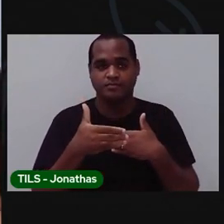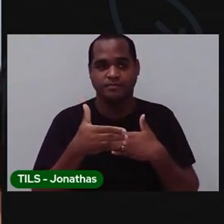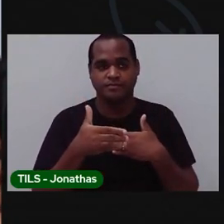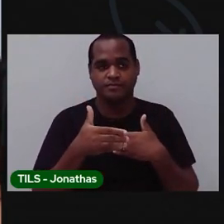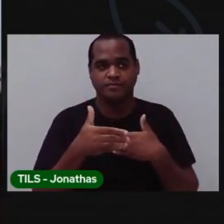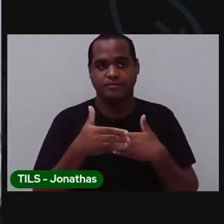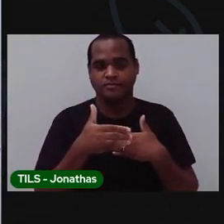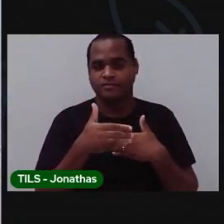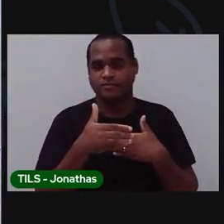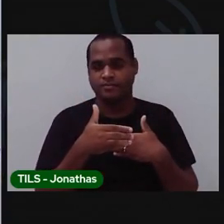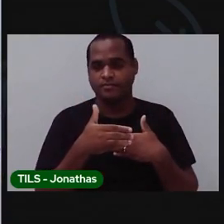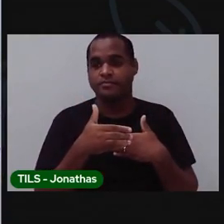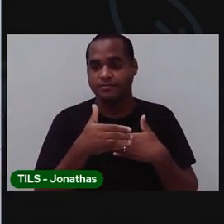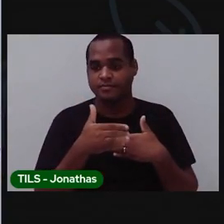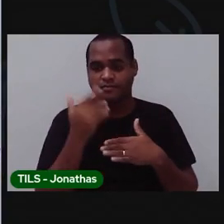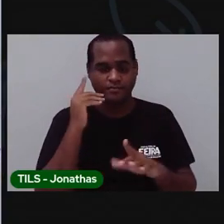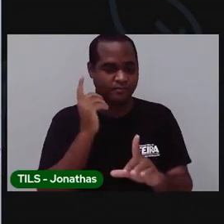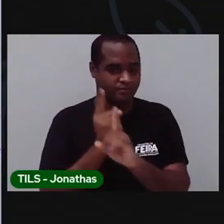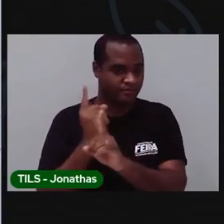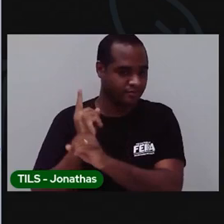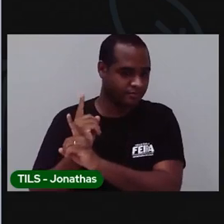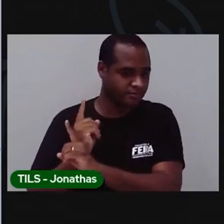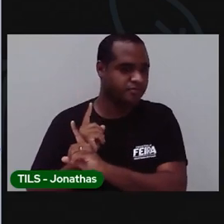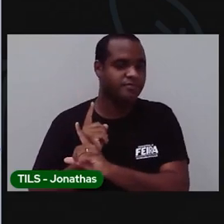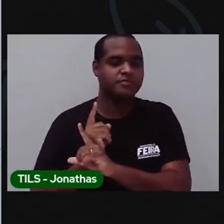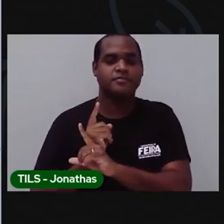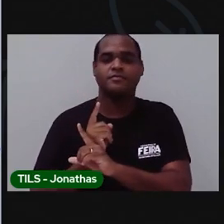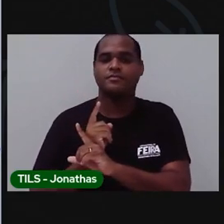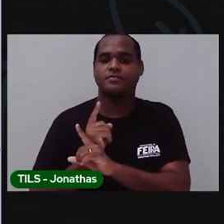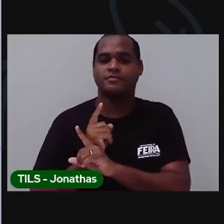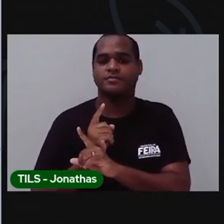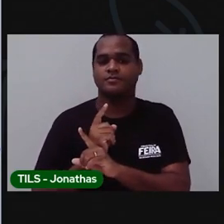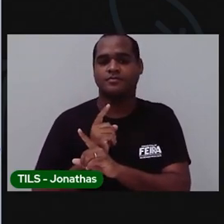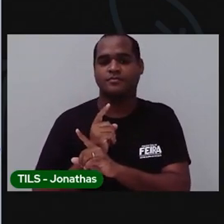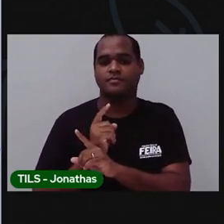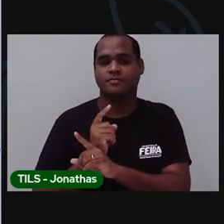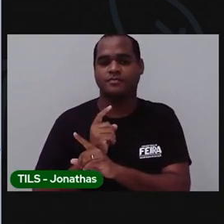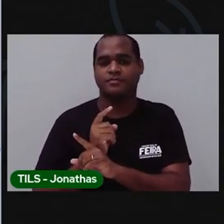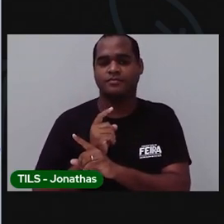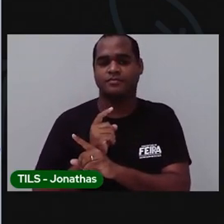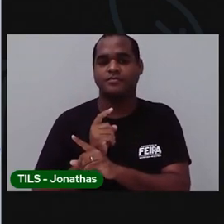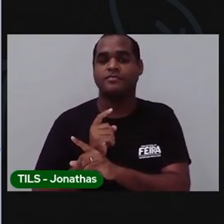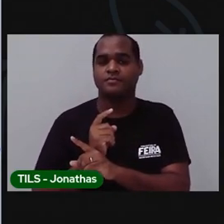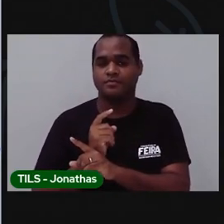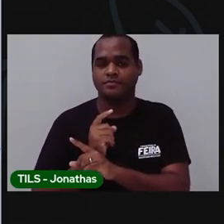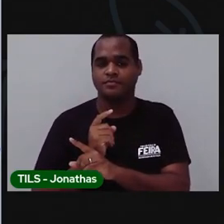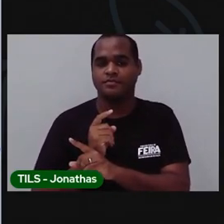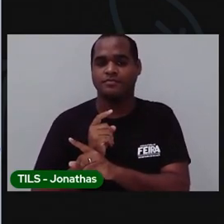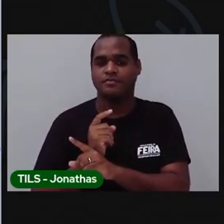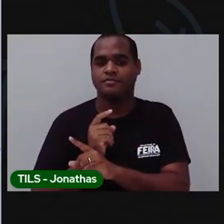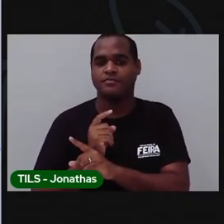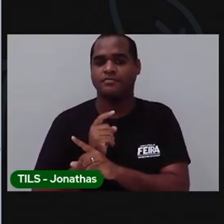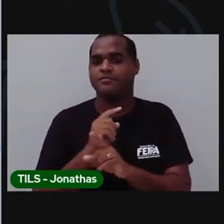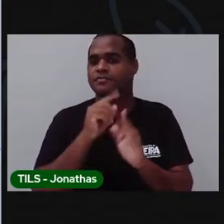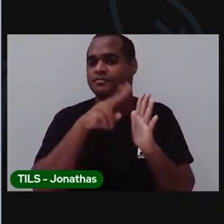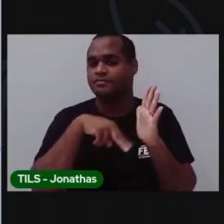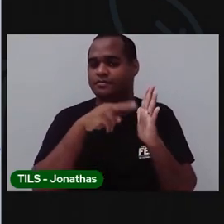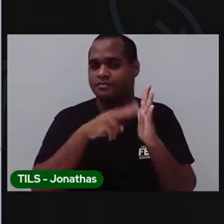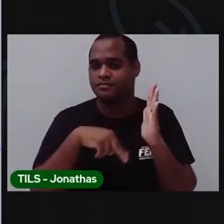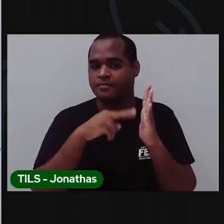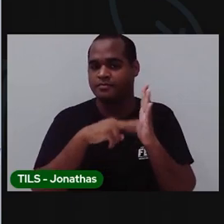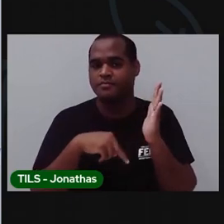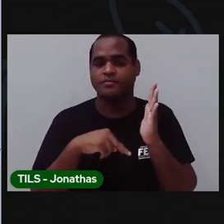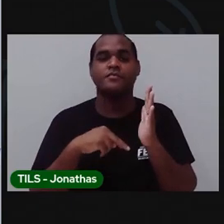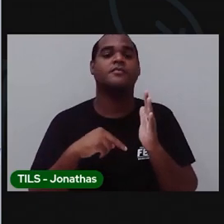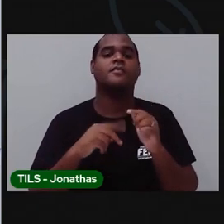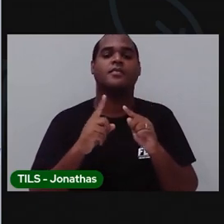Aqui. Achei. Estava no meu classificador. Ó. Pro, a gente vai ler isso. Isso aqui também é